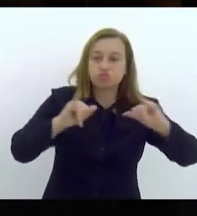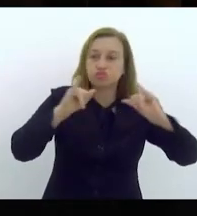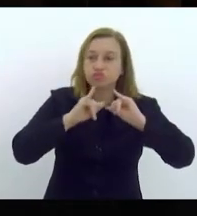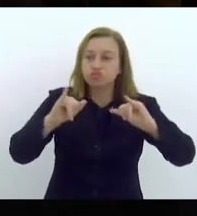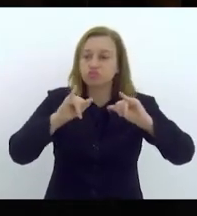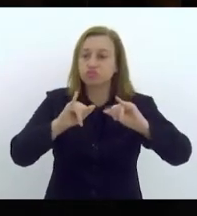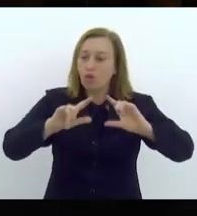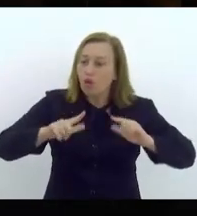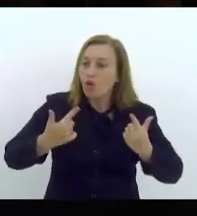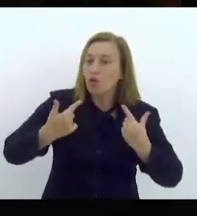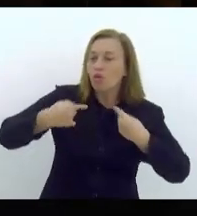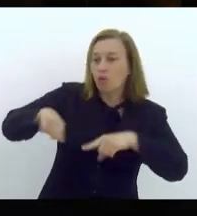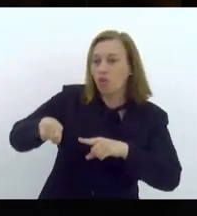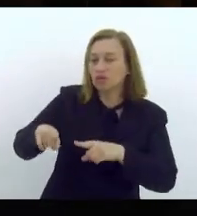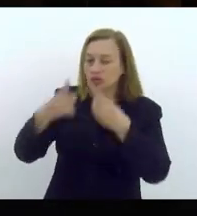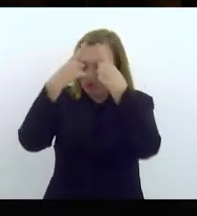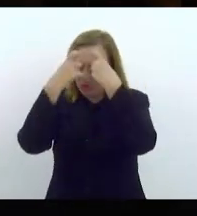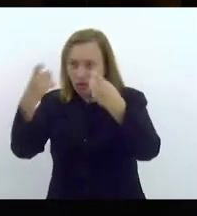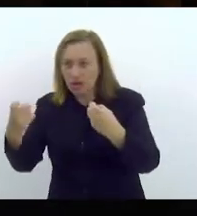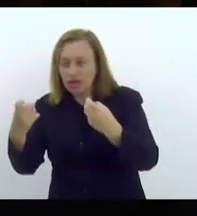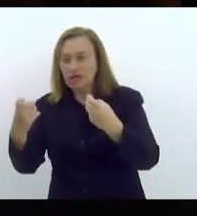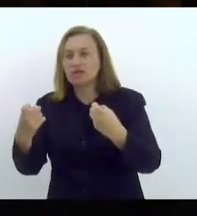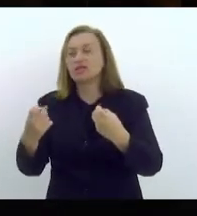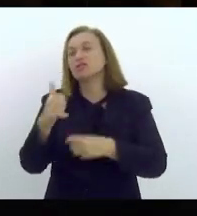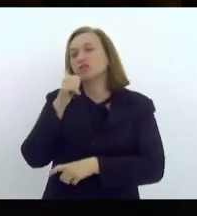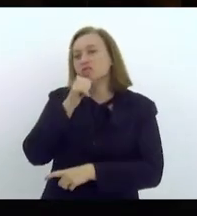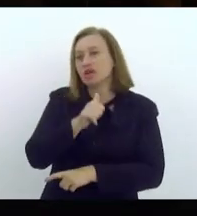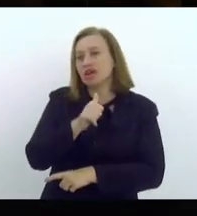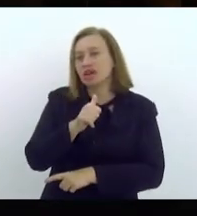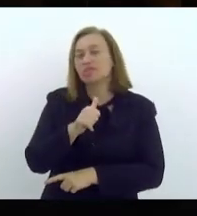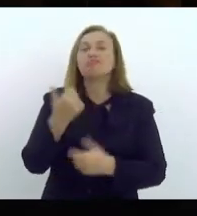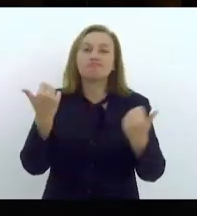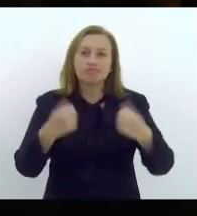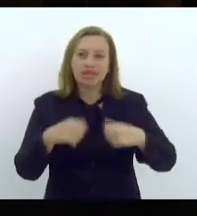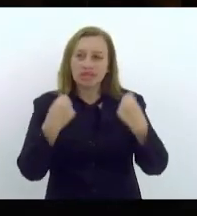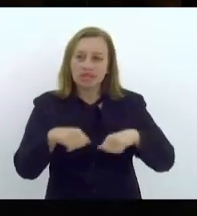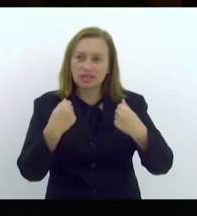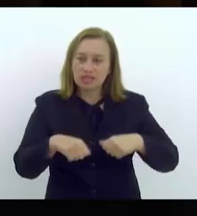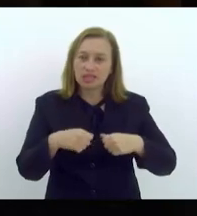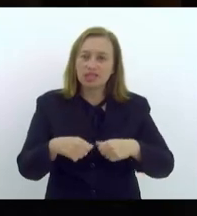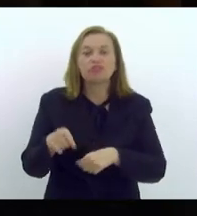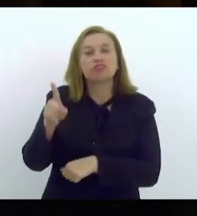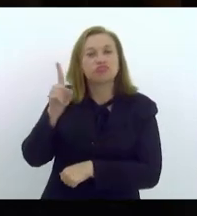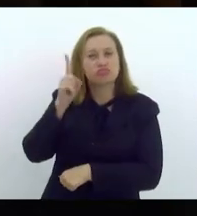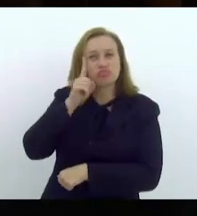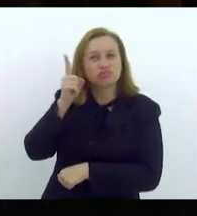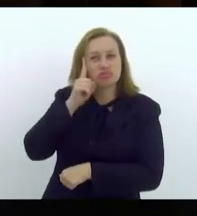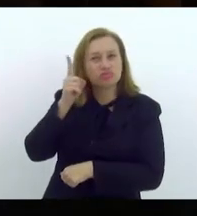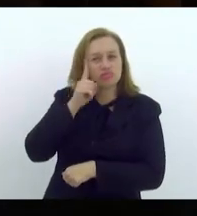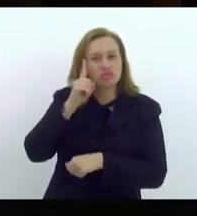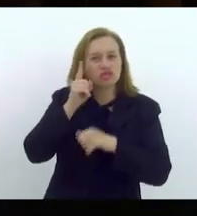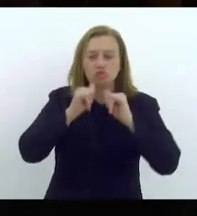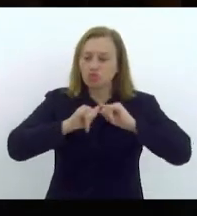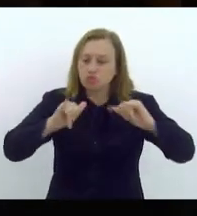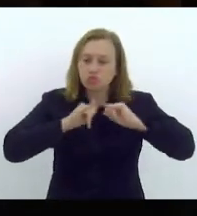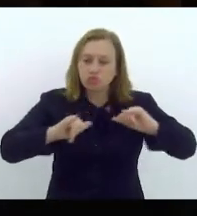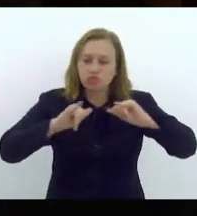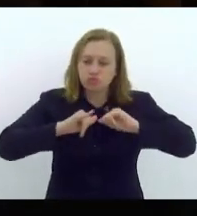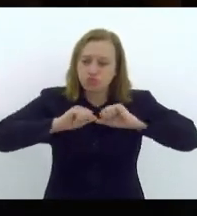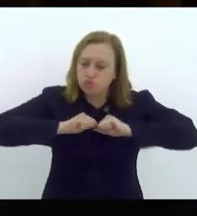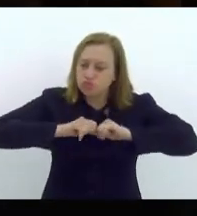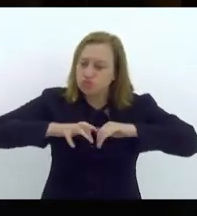enfrentamento e de combate à violência contra as mulheres, ela precisa ser constante e ela precisa citar nas